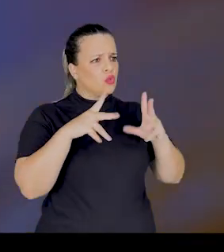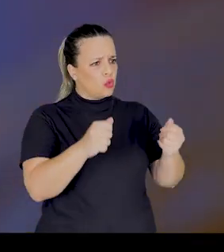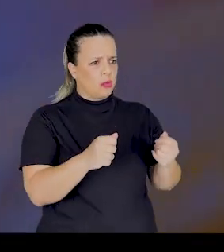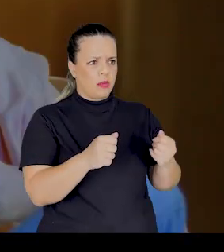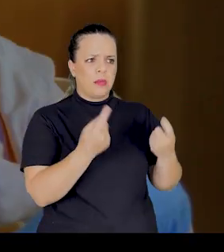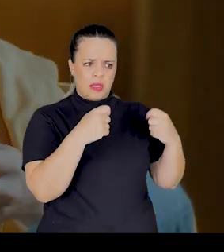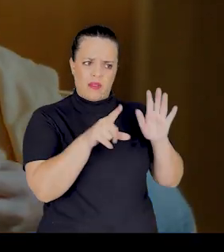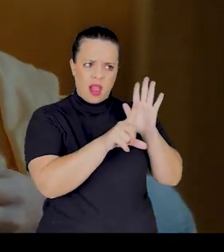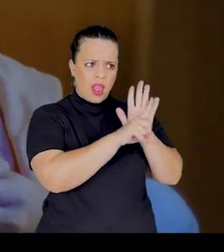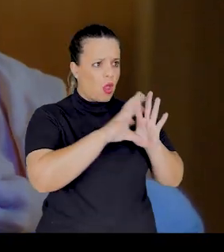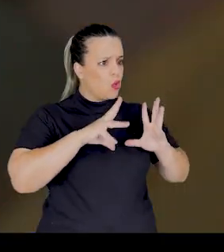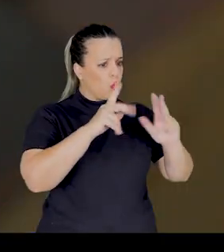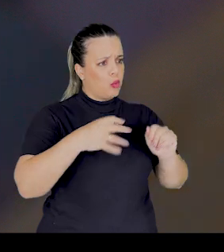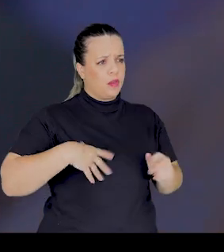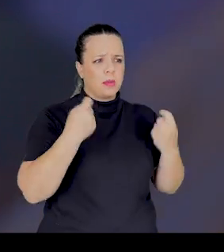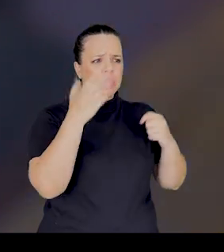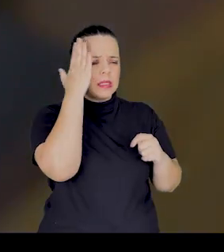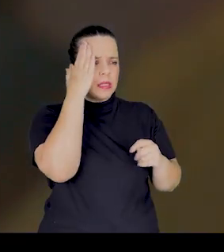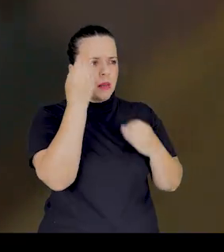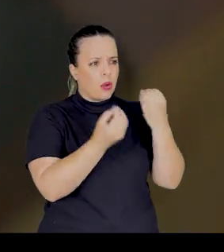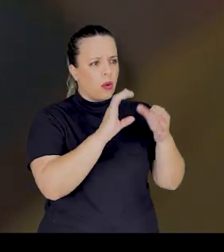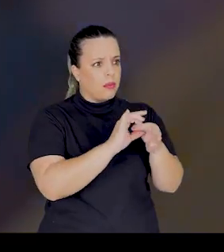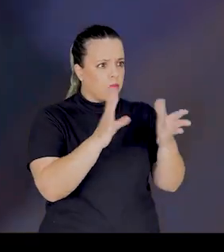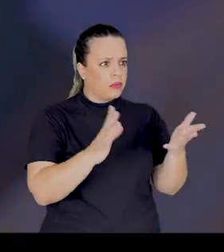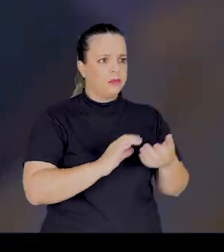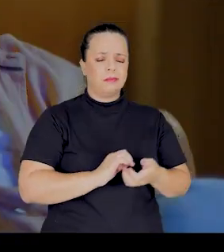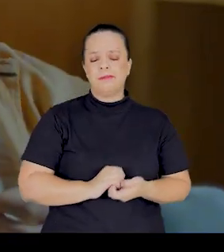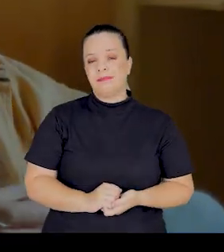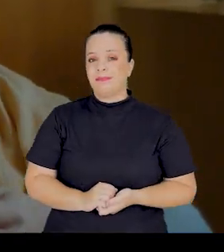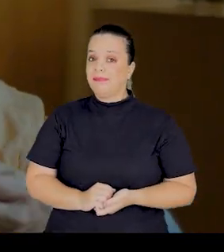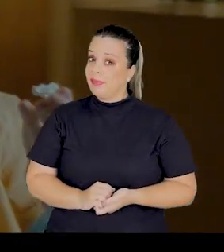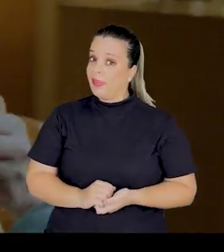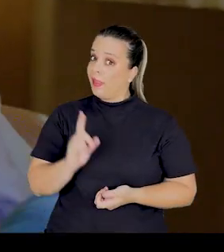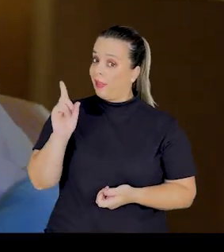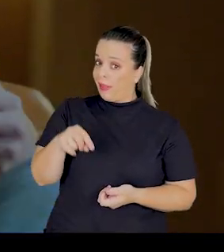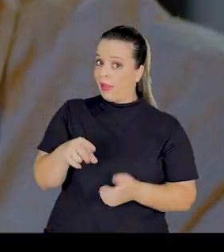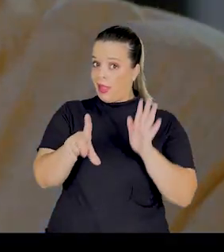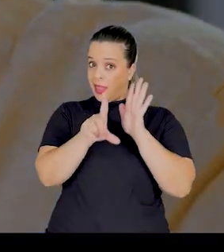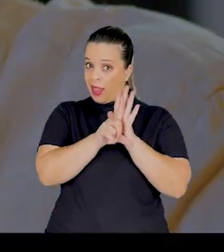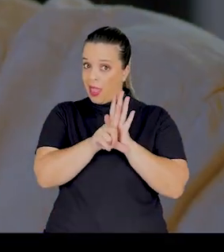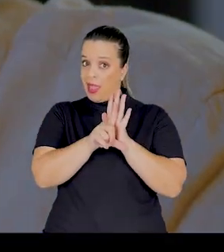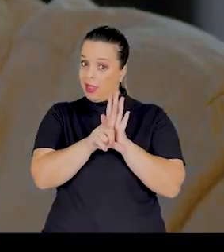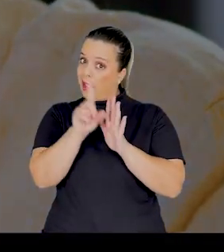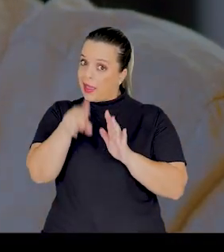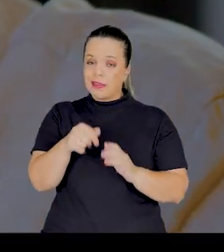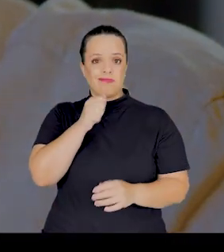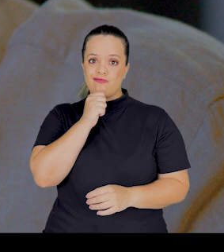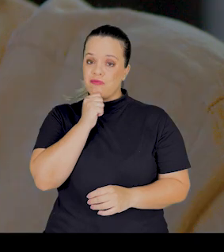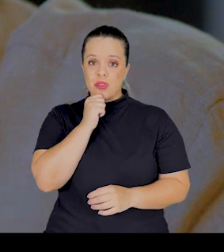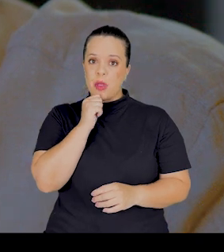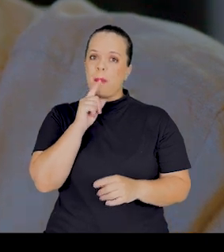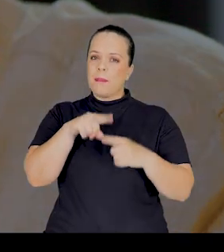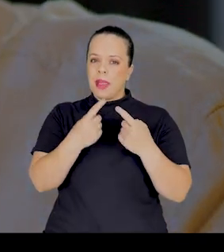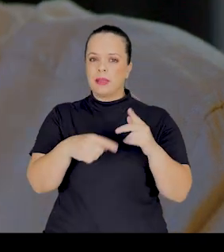nessa internet. Devia ser lei. Todo filho tinha que saber dessas coisas. É. Aqui essa lei ainda não entrou